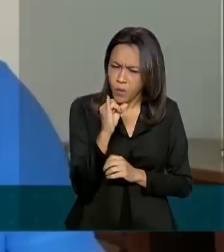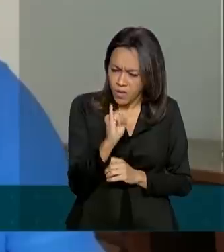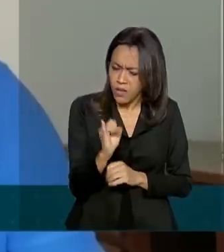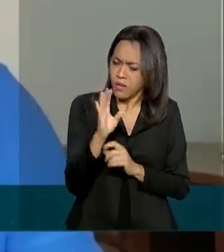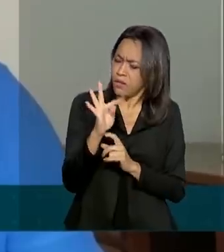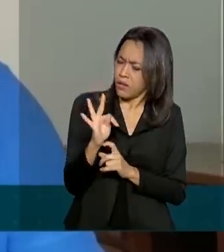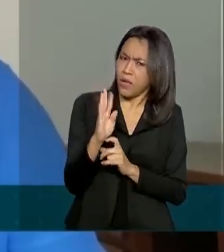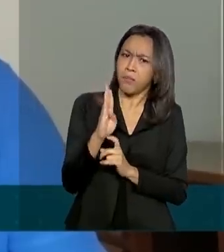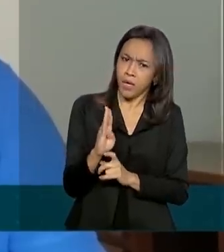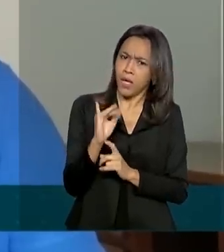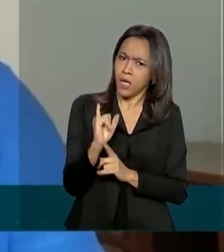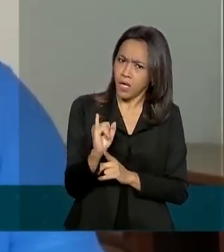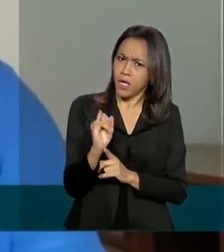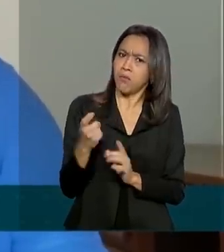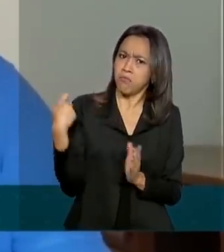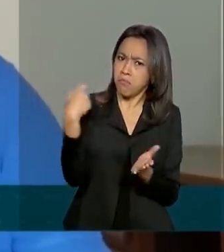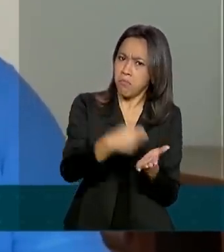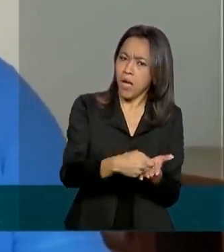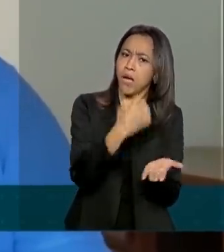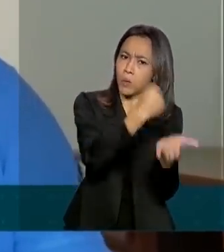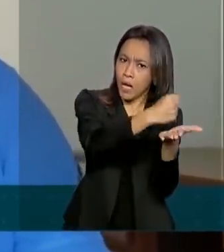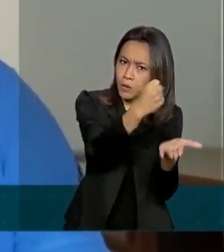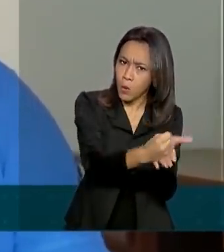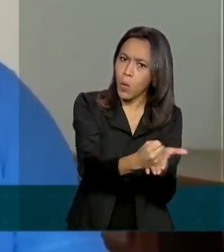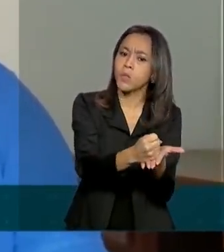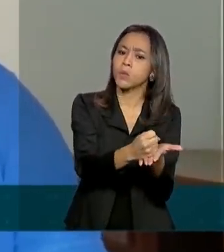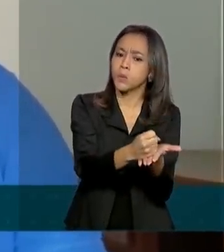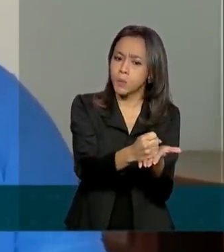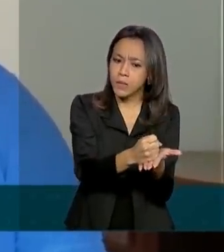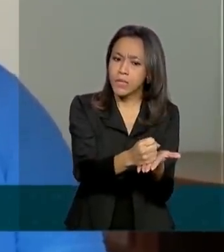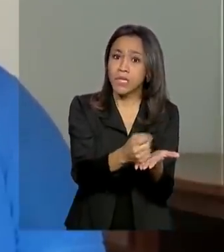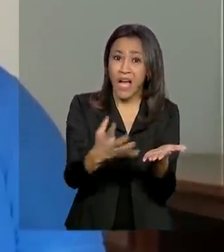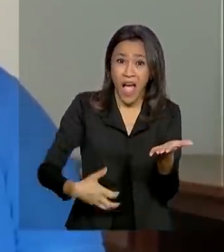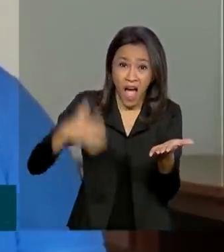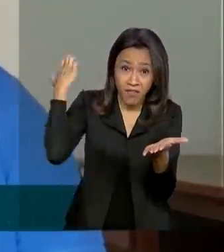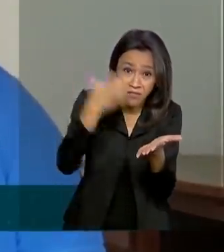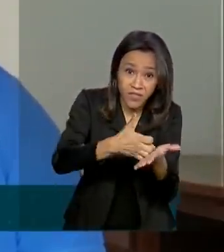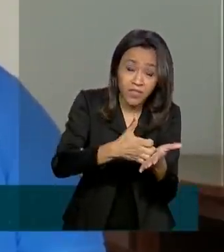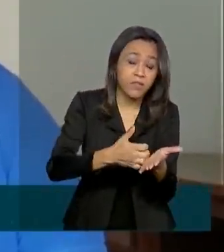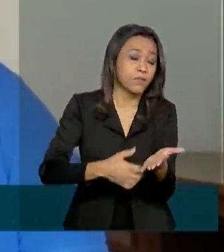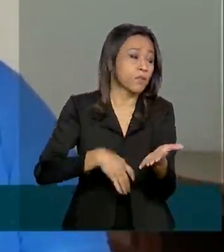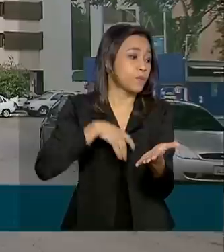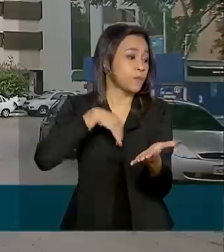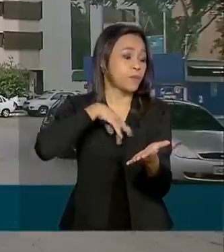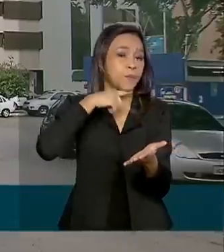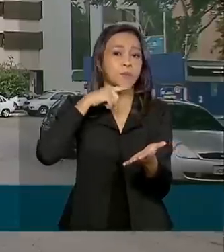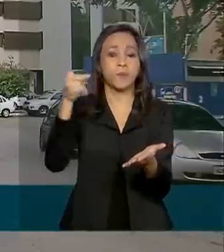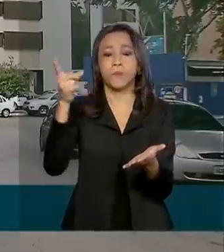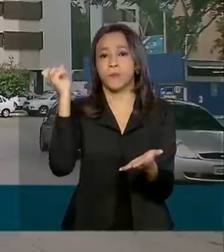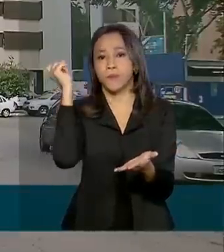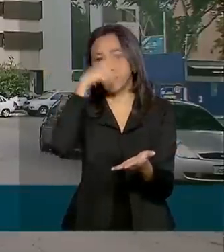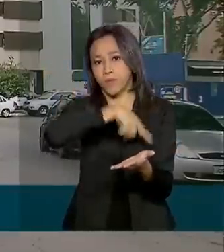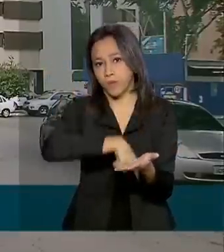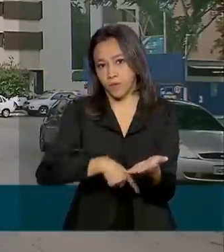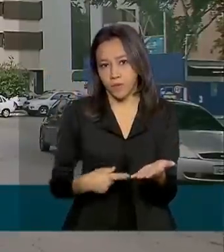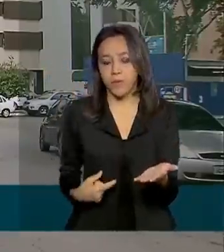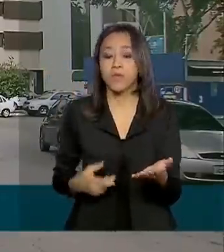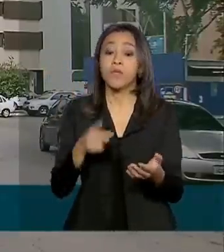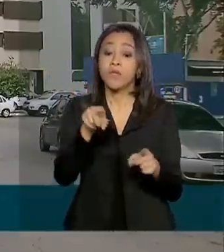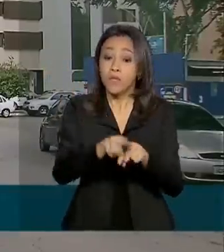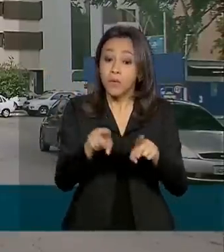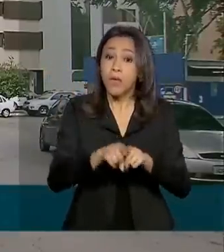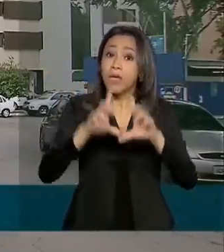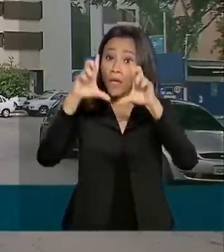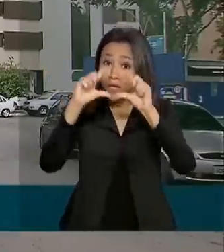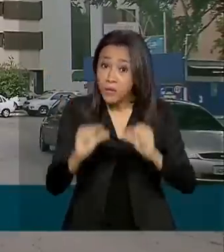cartórios é um valor alto. E desembolsar isso à vista é muito difícil. A medida também reduz a